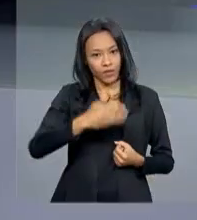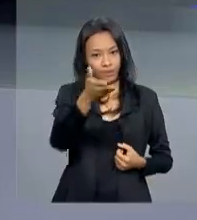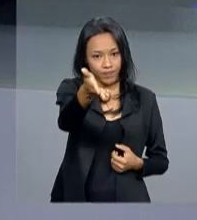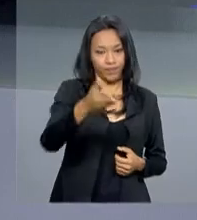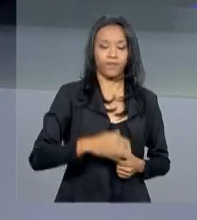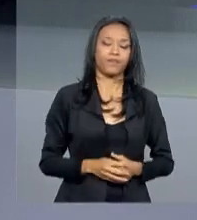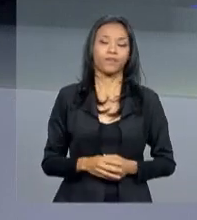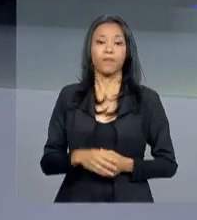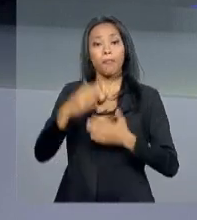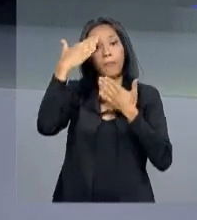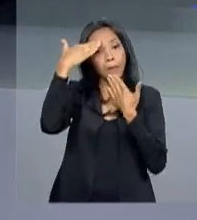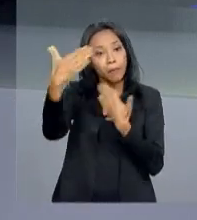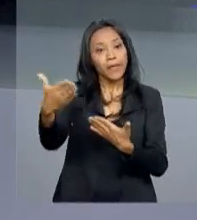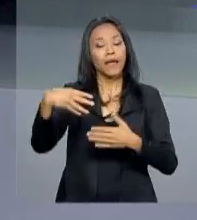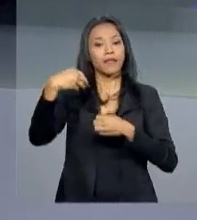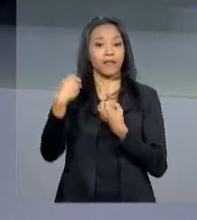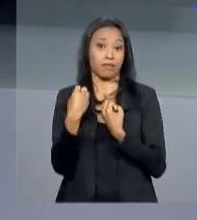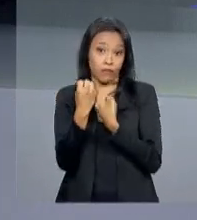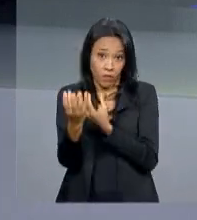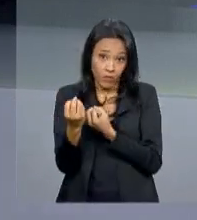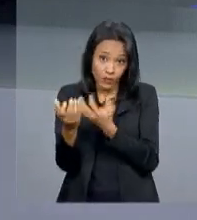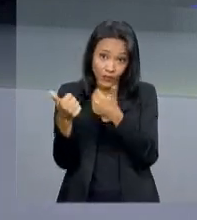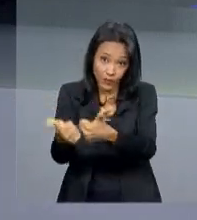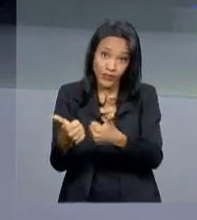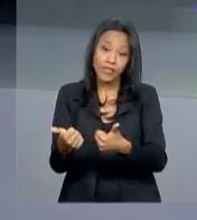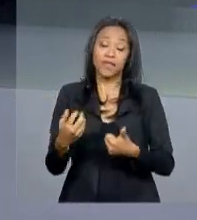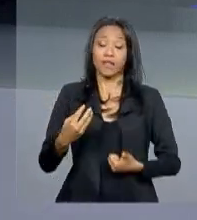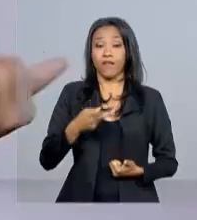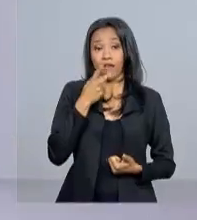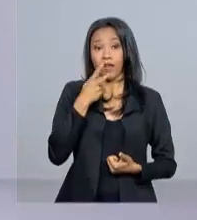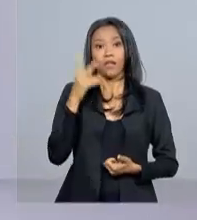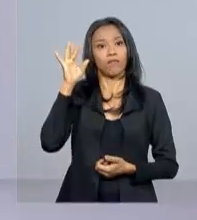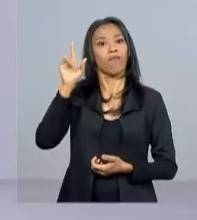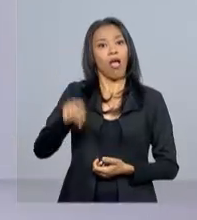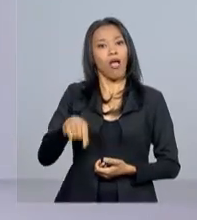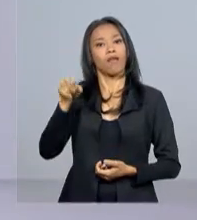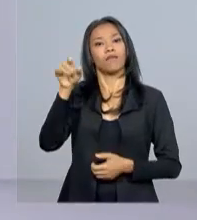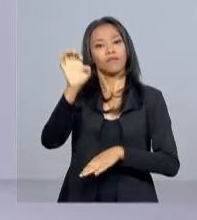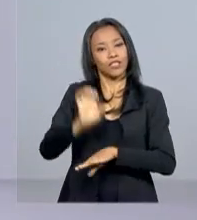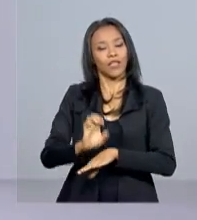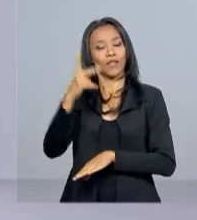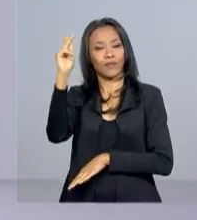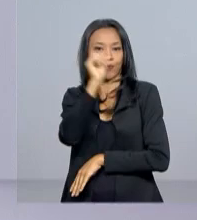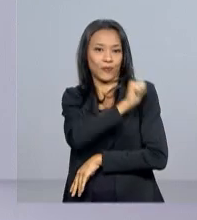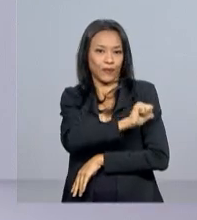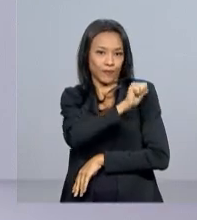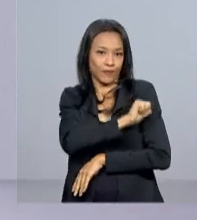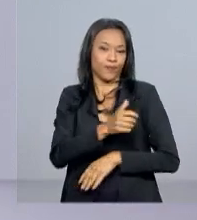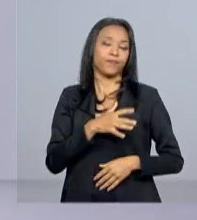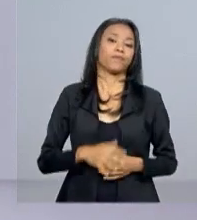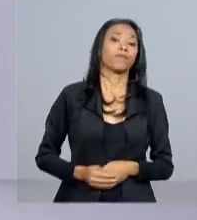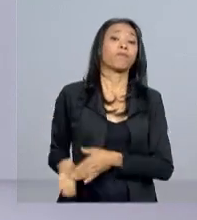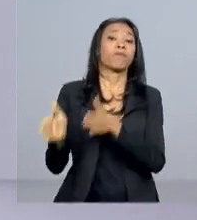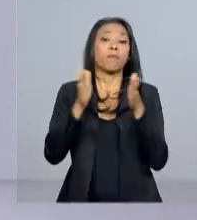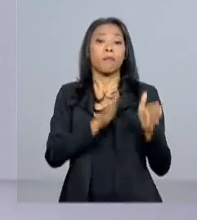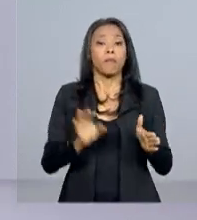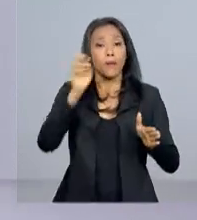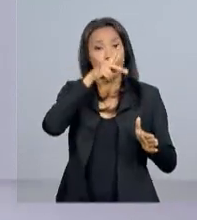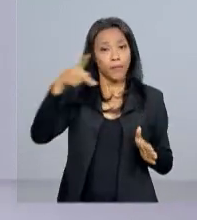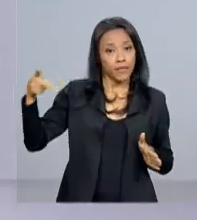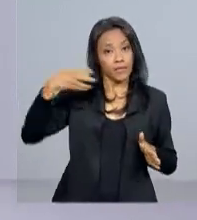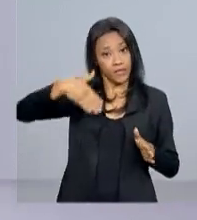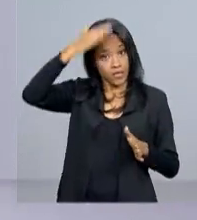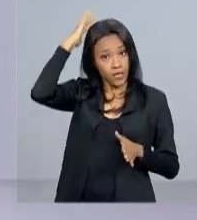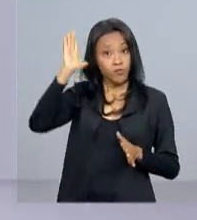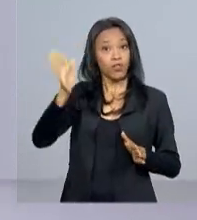Renata. Obrigada pelas informações. Luana Karen falando ao vivo com a gente direto de Resende, no Rio de Janeiro. E olha, o presidente Michel Temer está no